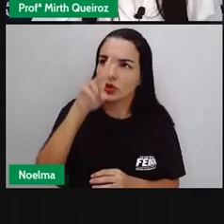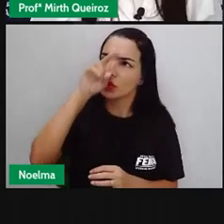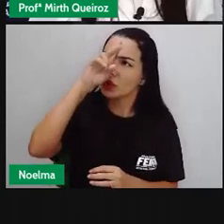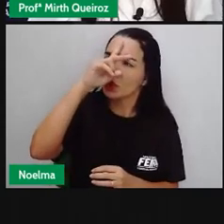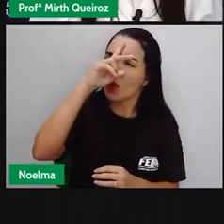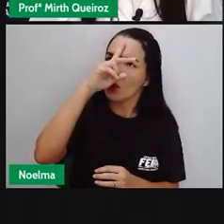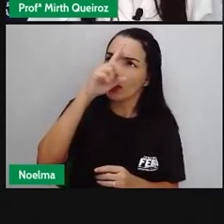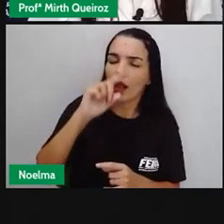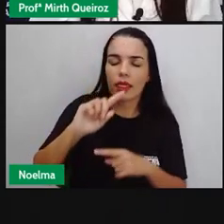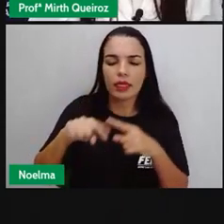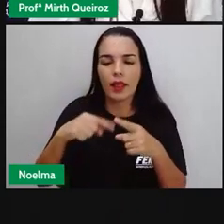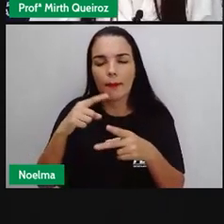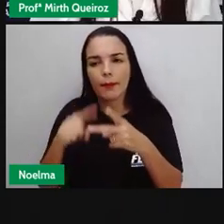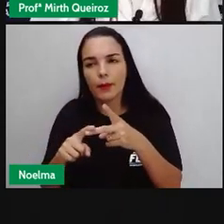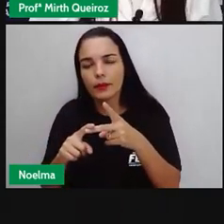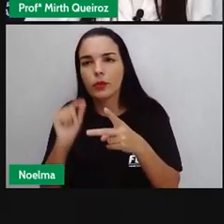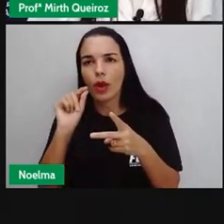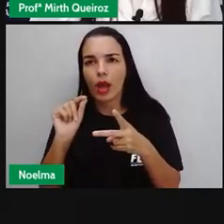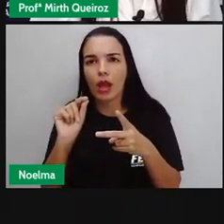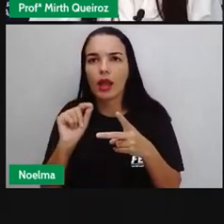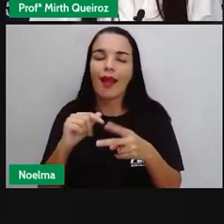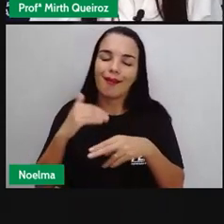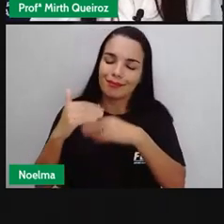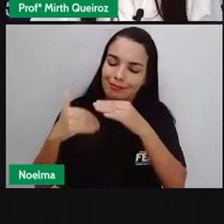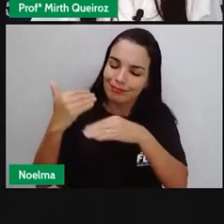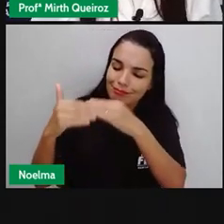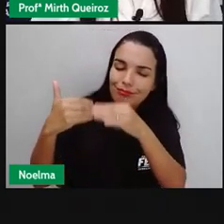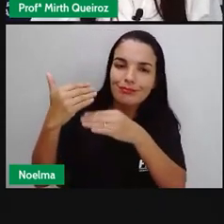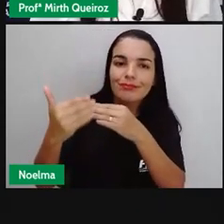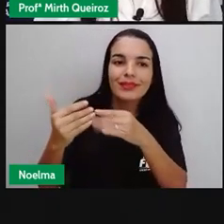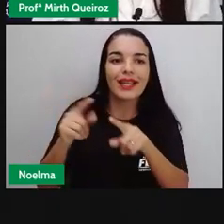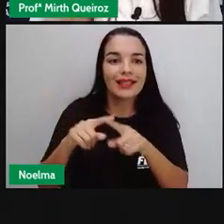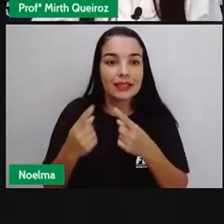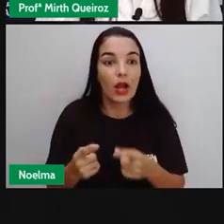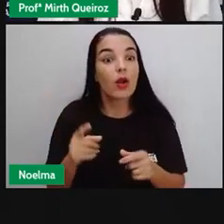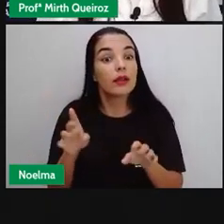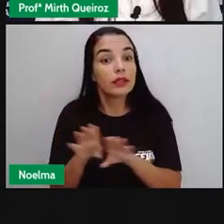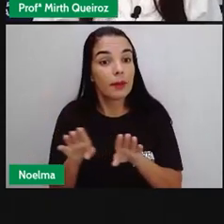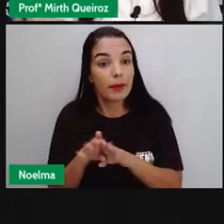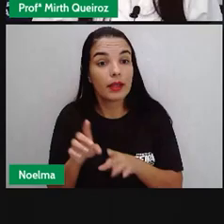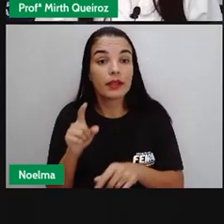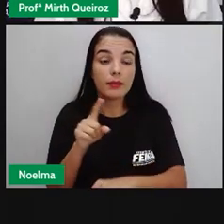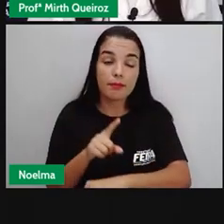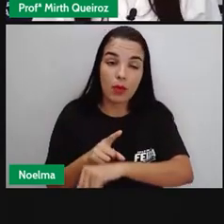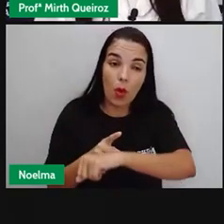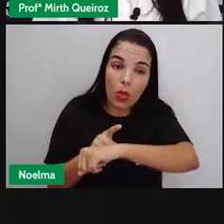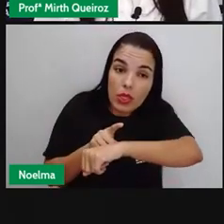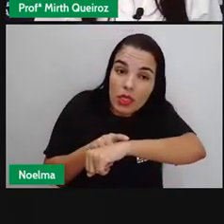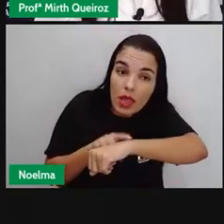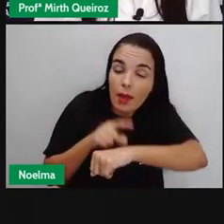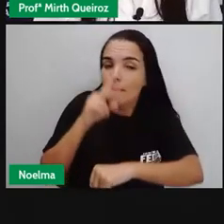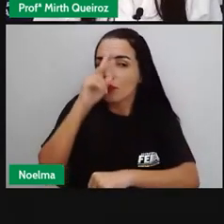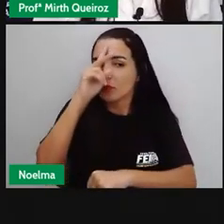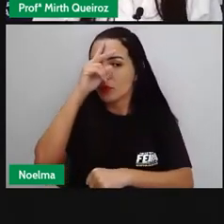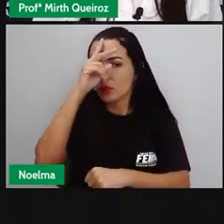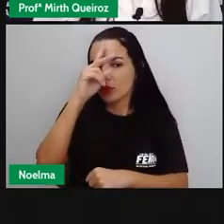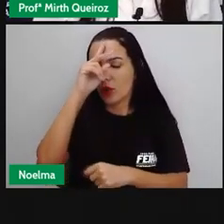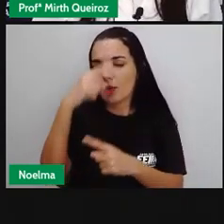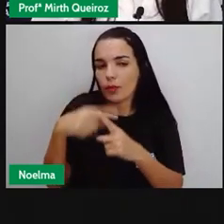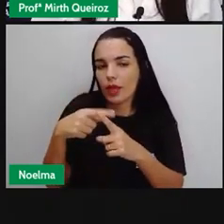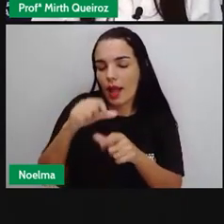É por conta de alguns acontecimentos aí Que houveram algumas mudanças Algumas transformações na sociedade